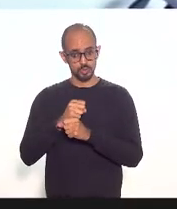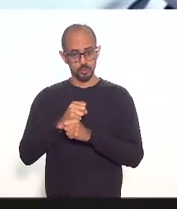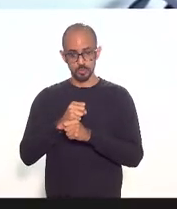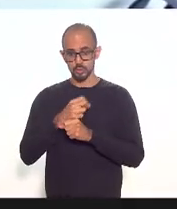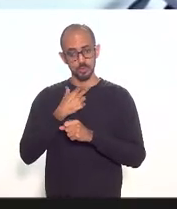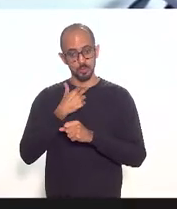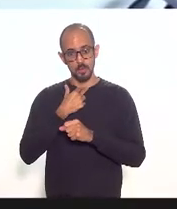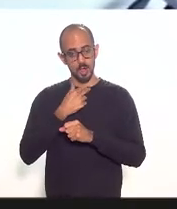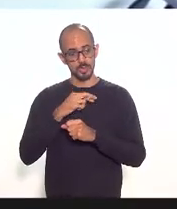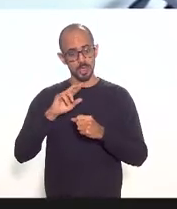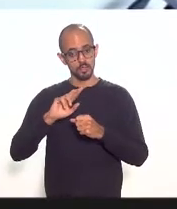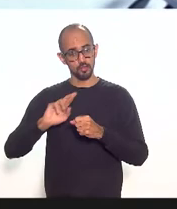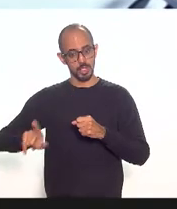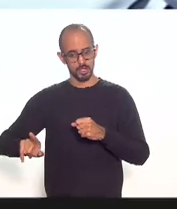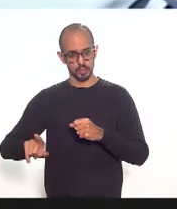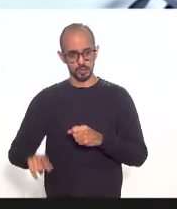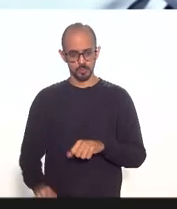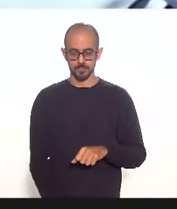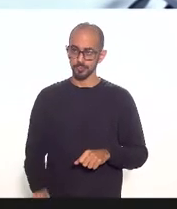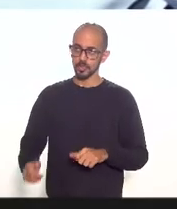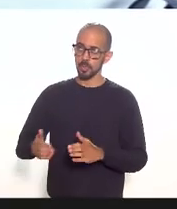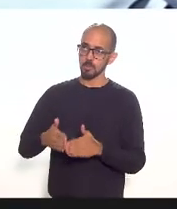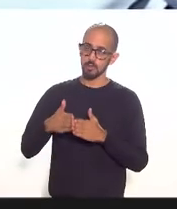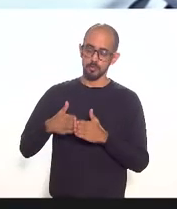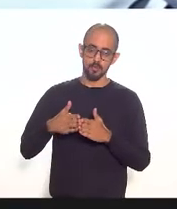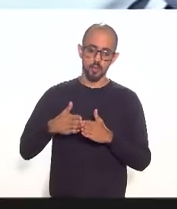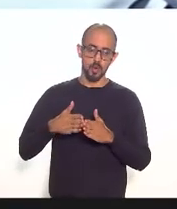das metas por favor a palavra é sua deputado